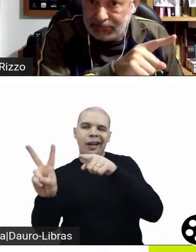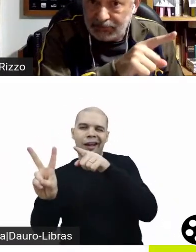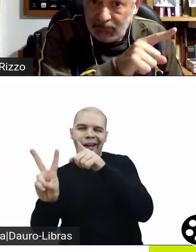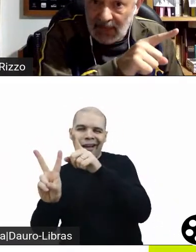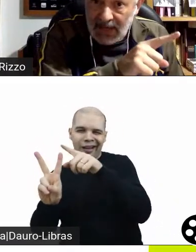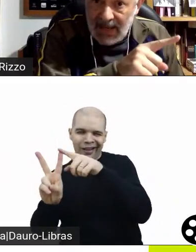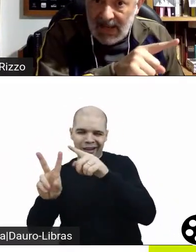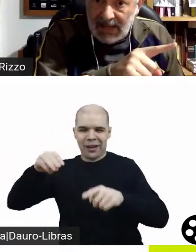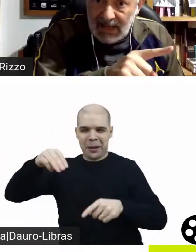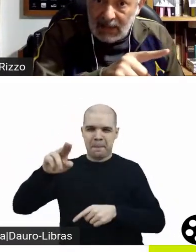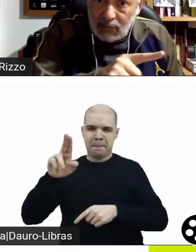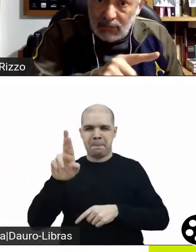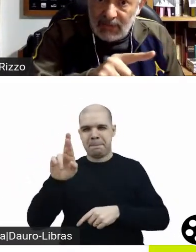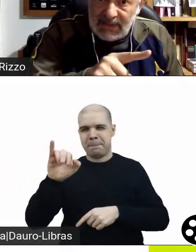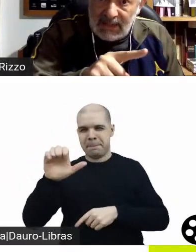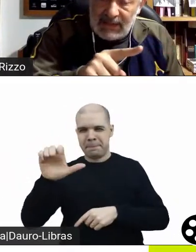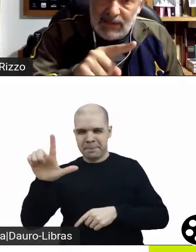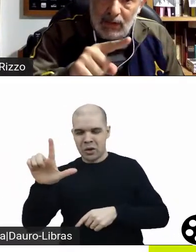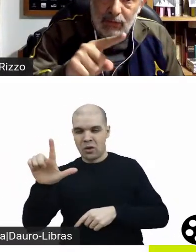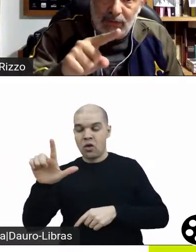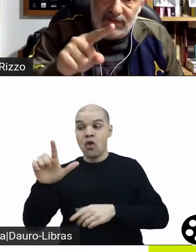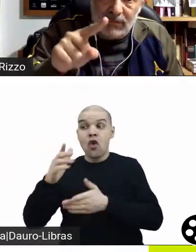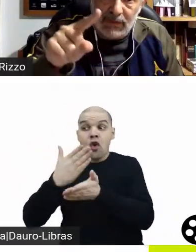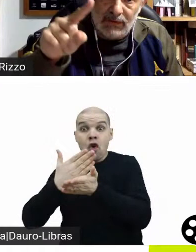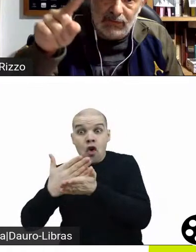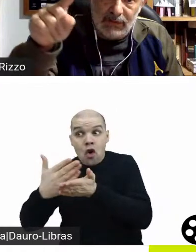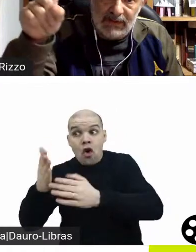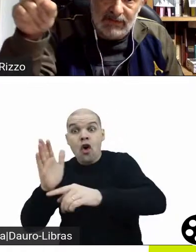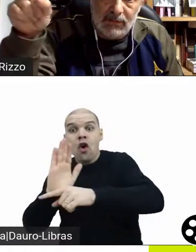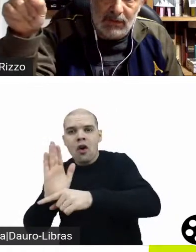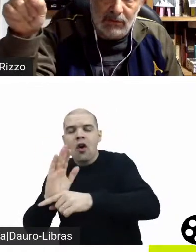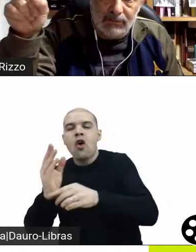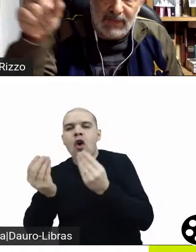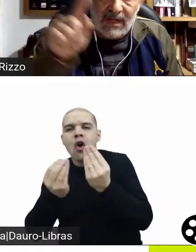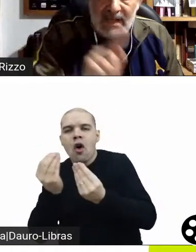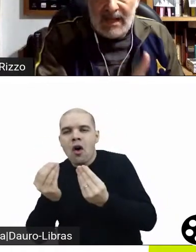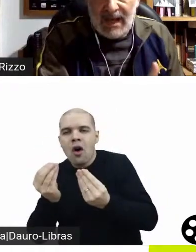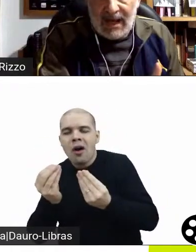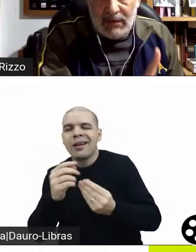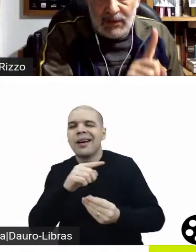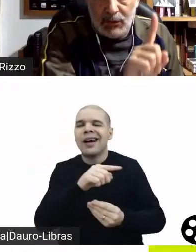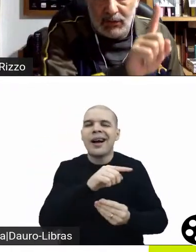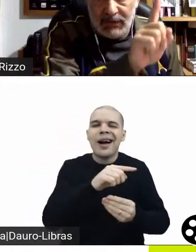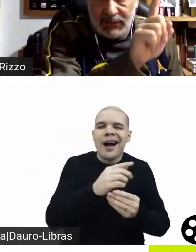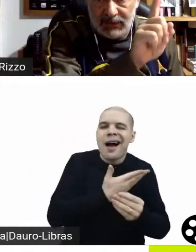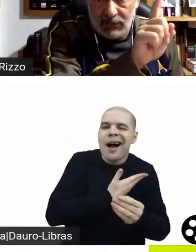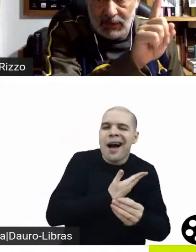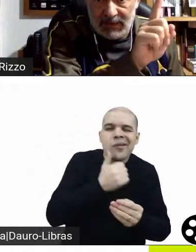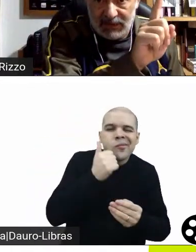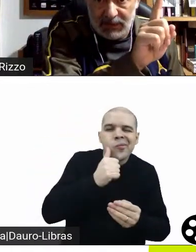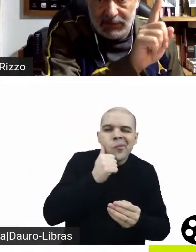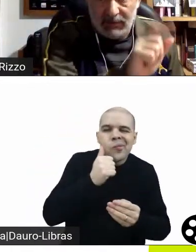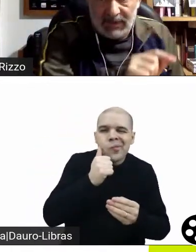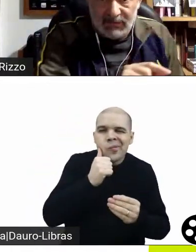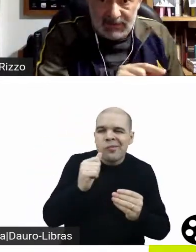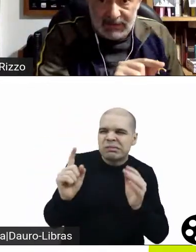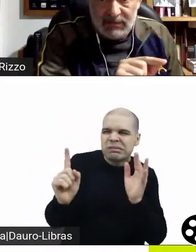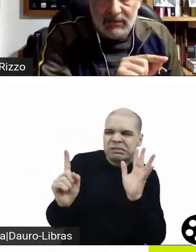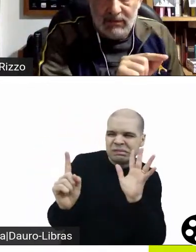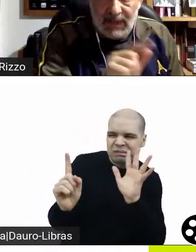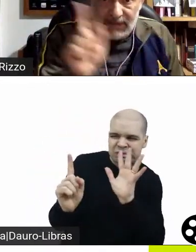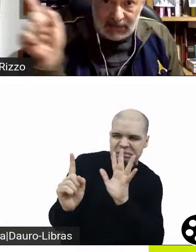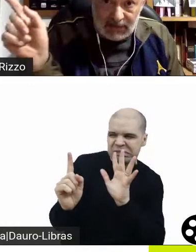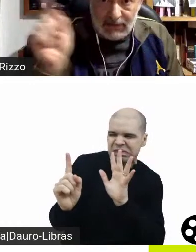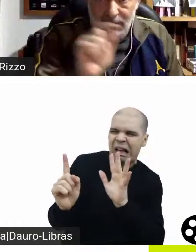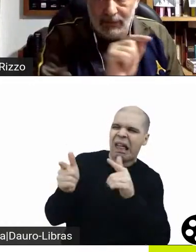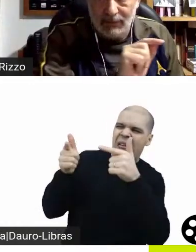etc. E aí a curva dela é de autoconhecimento e fortalecimento. A Rachel Griffiths, quando aparece pela primeira vez,